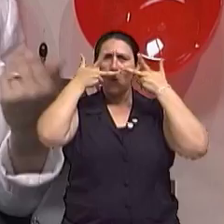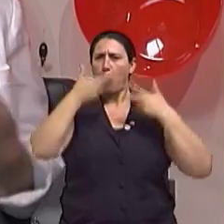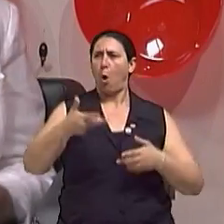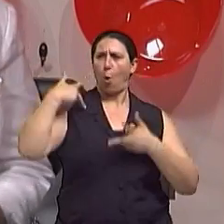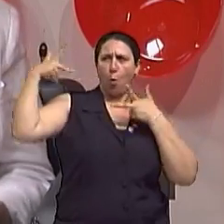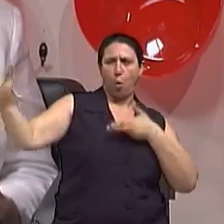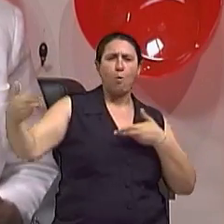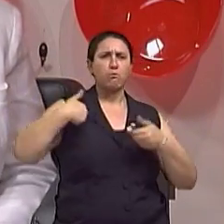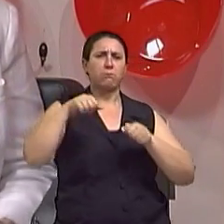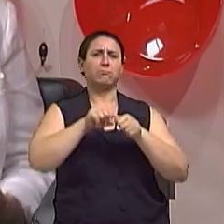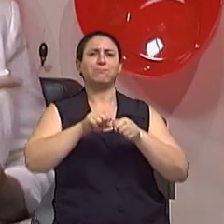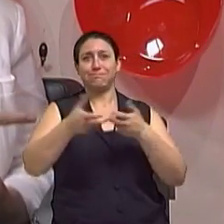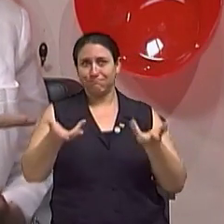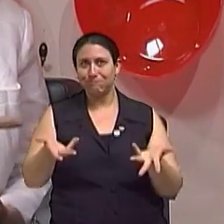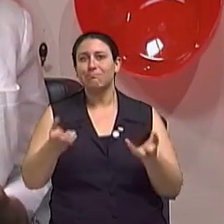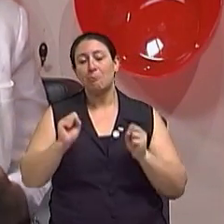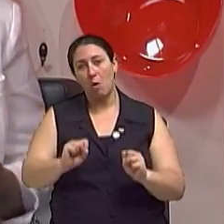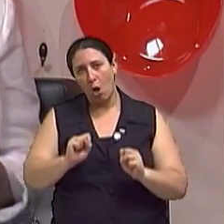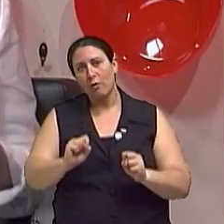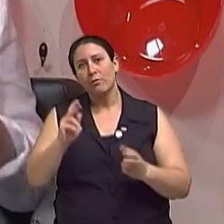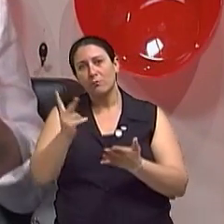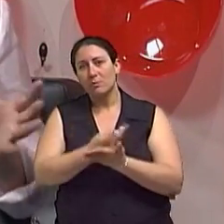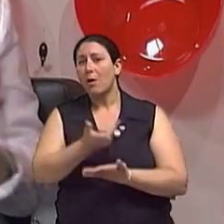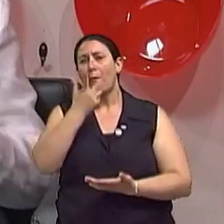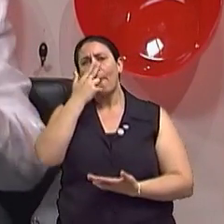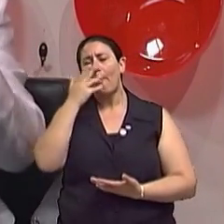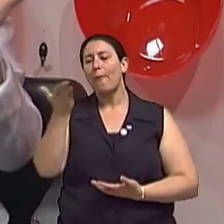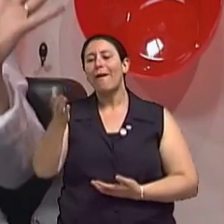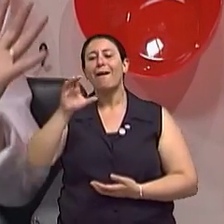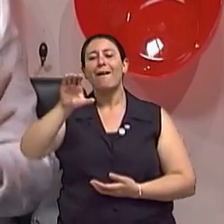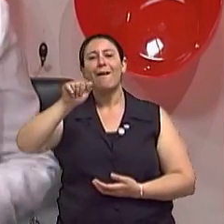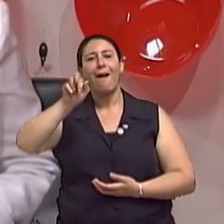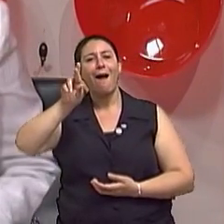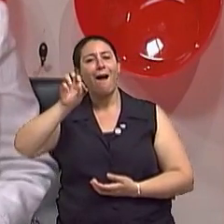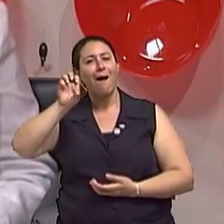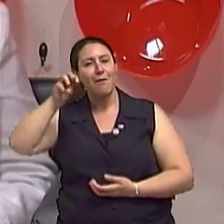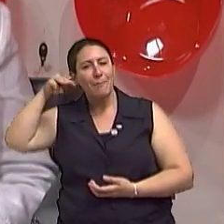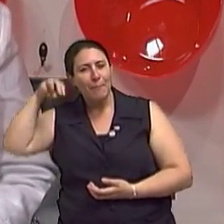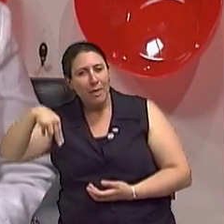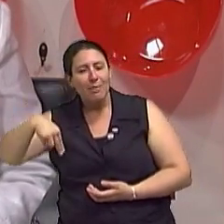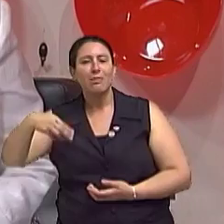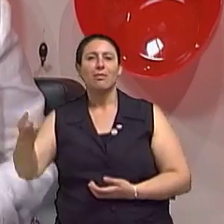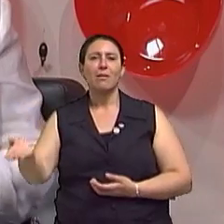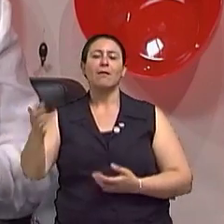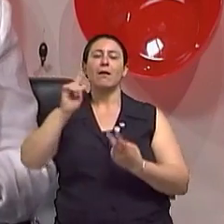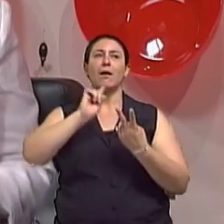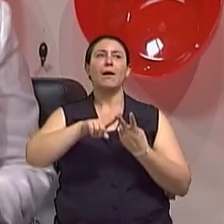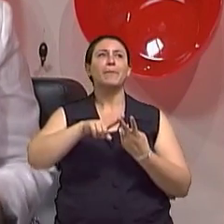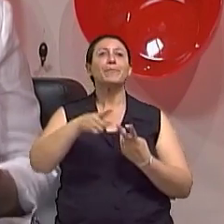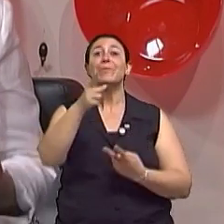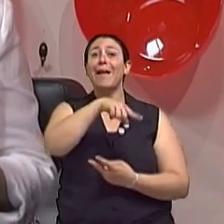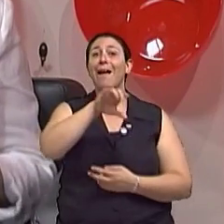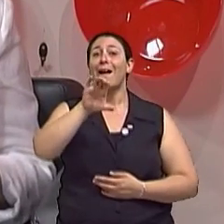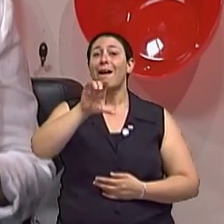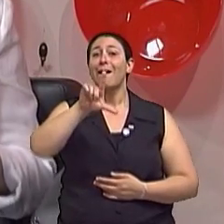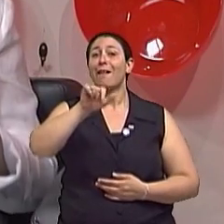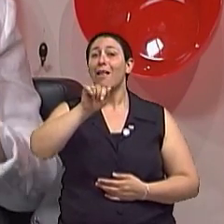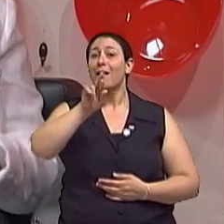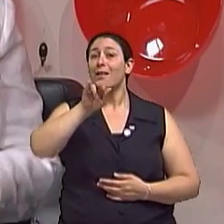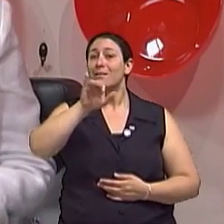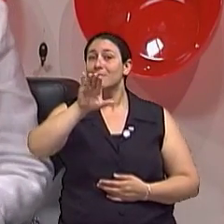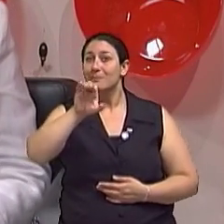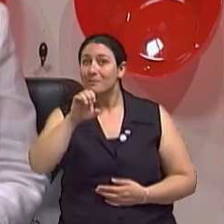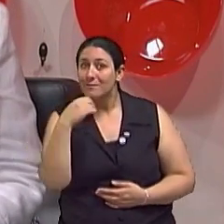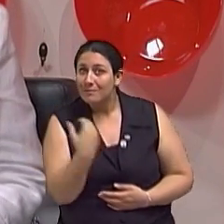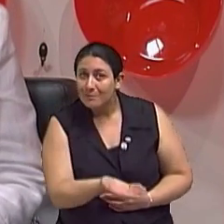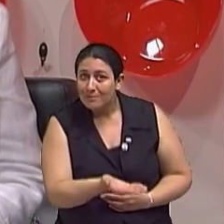Então, na escrita da Carmen da Silva, a Clarice Lispector é também emblemática. Exato. Porque faz uma diferença, uma escrita mais